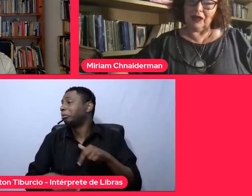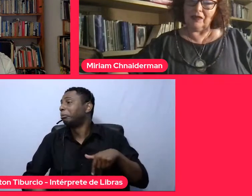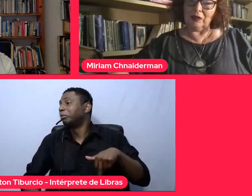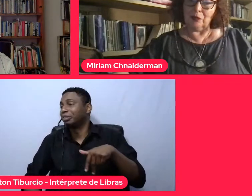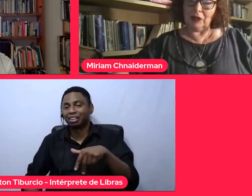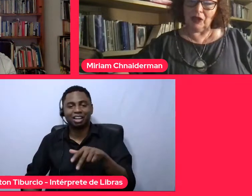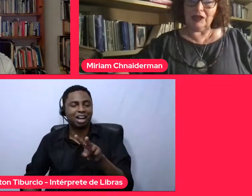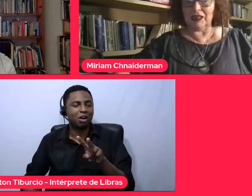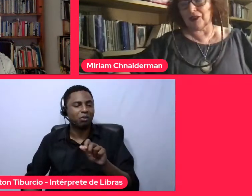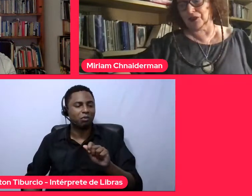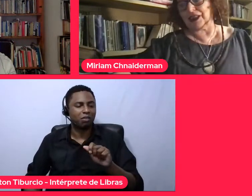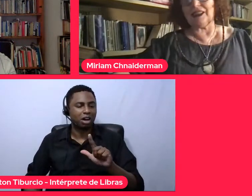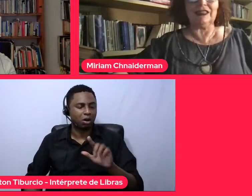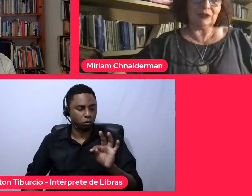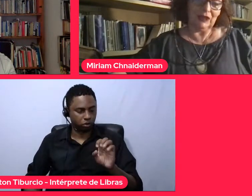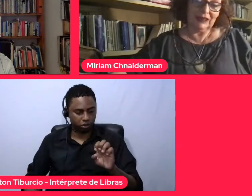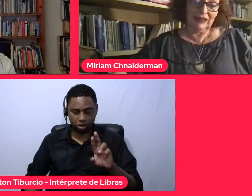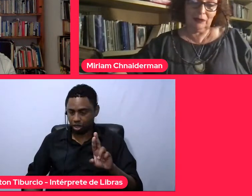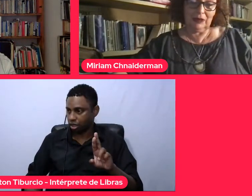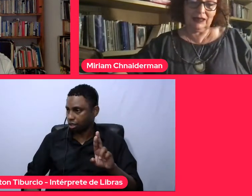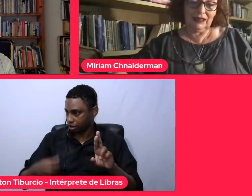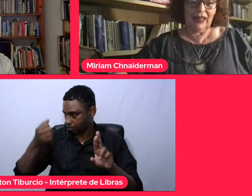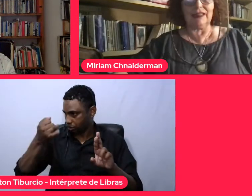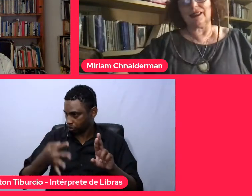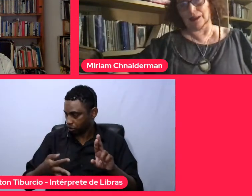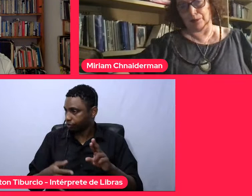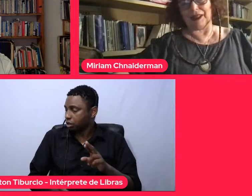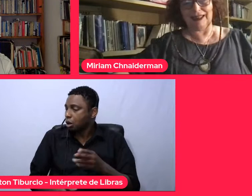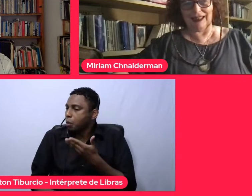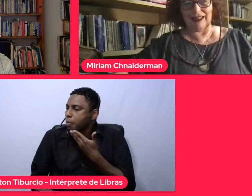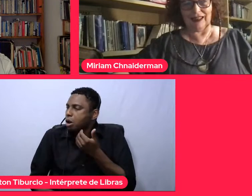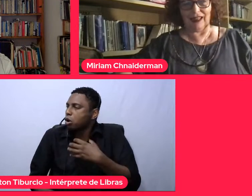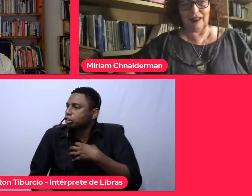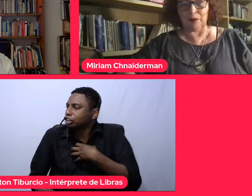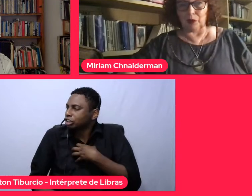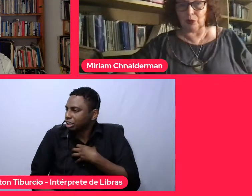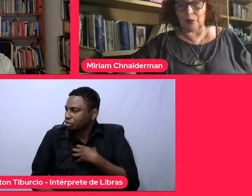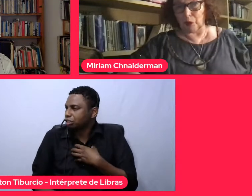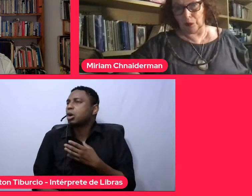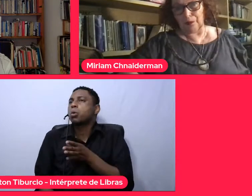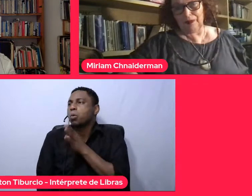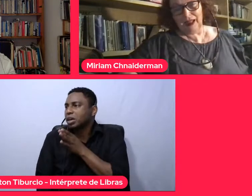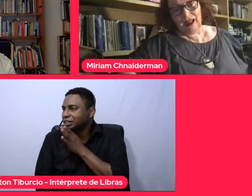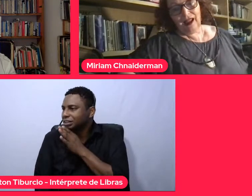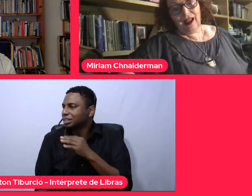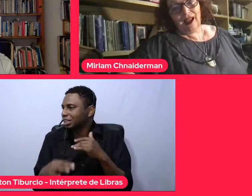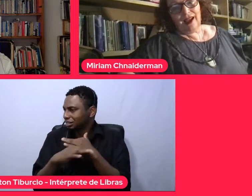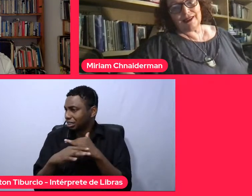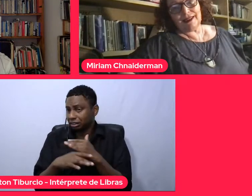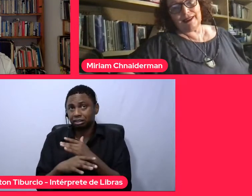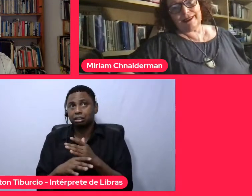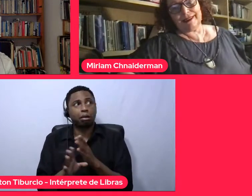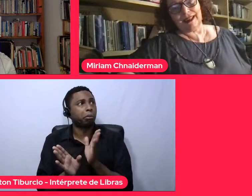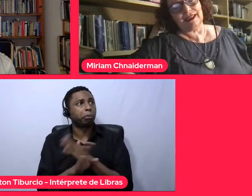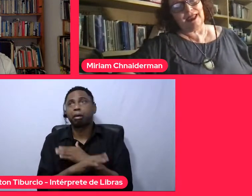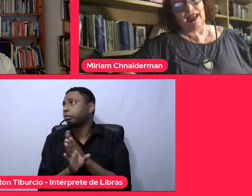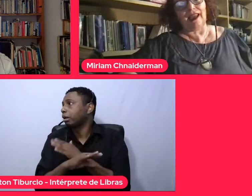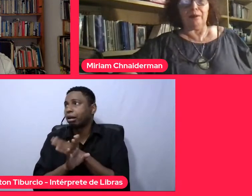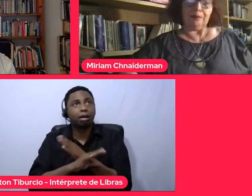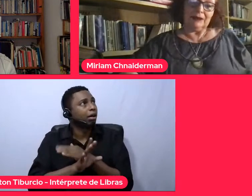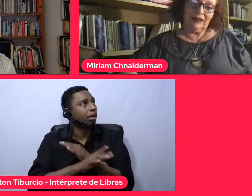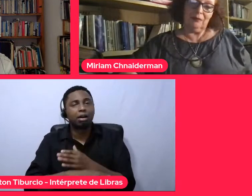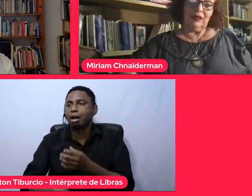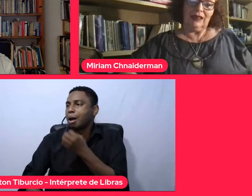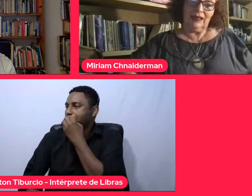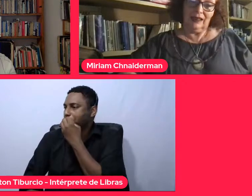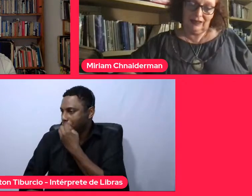Benjamin falava que o melhor jeito de a gente conhecer uma cidade é se perder nela, é muito bom, a gente, até